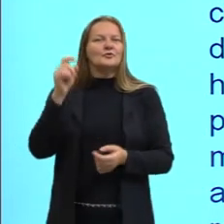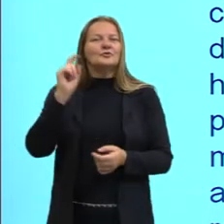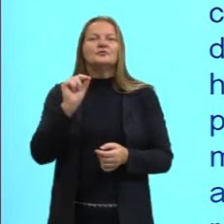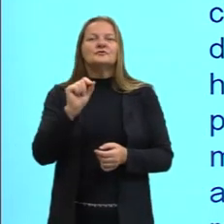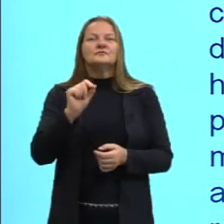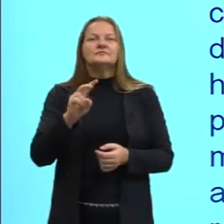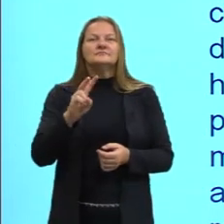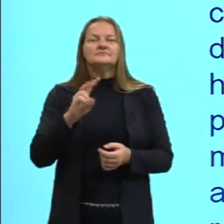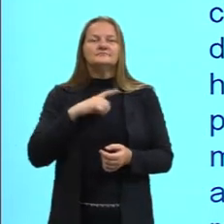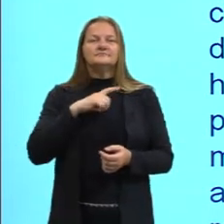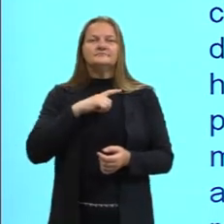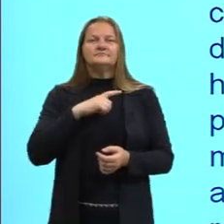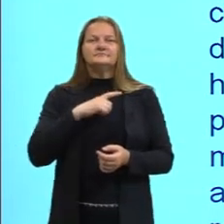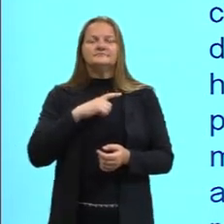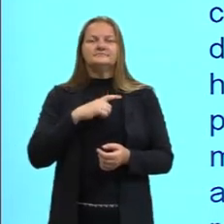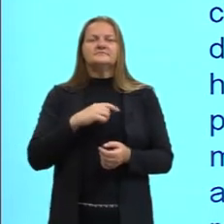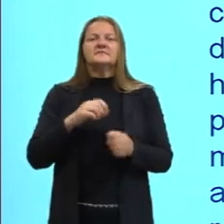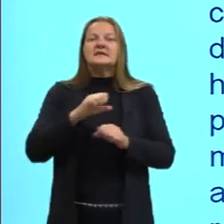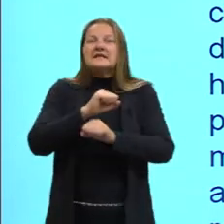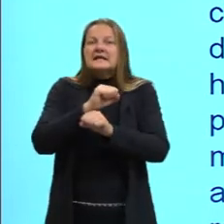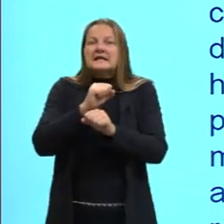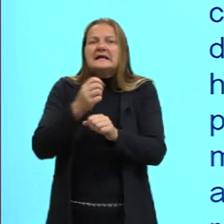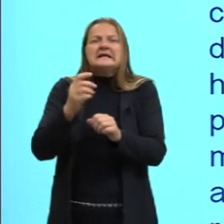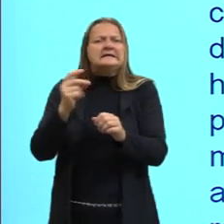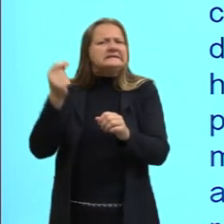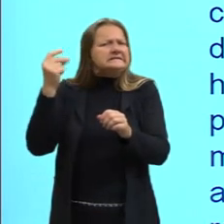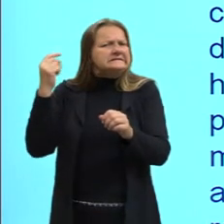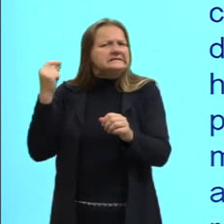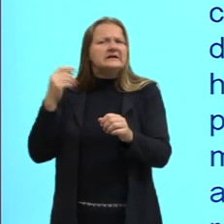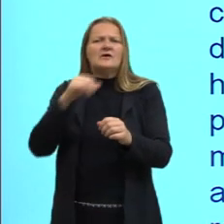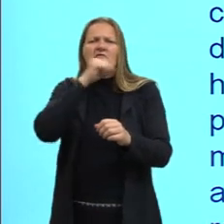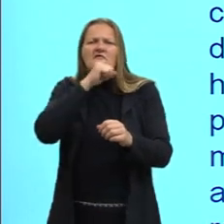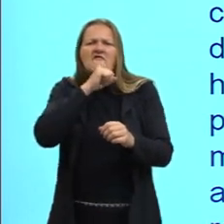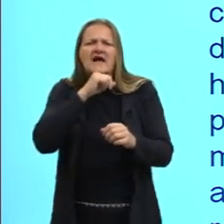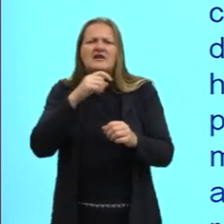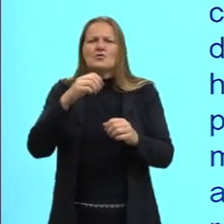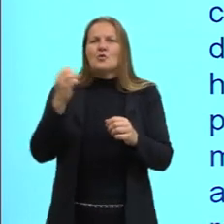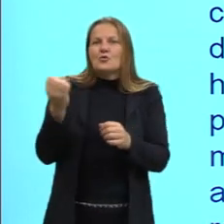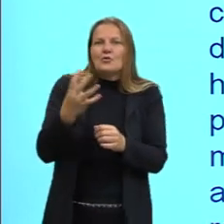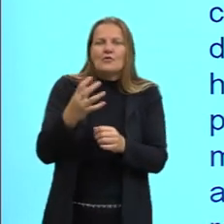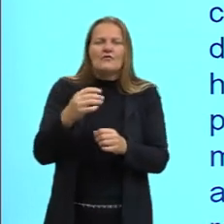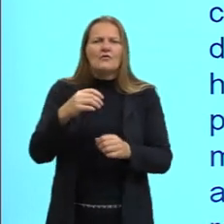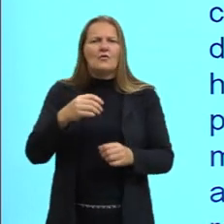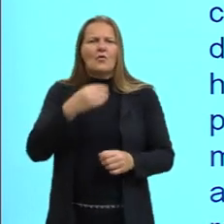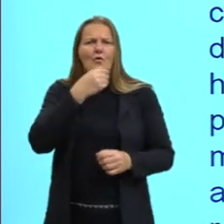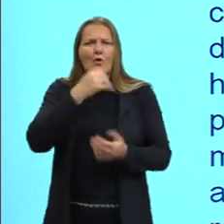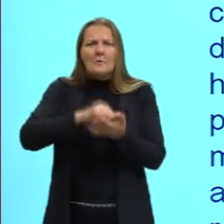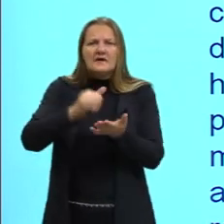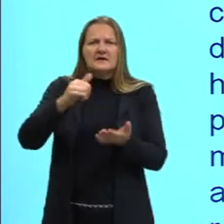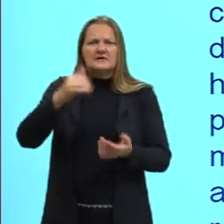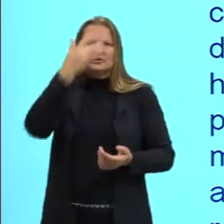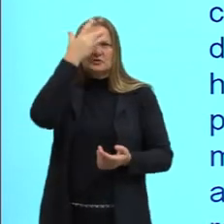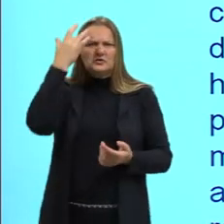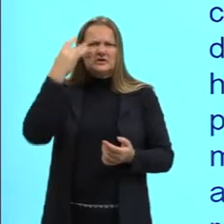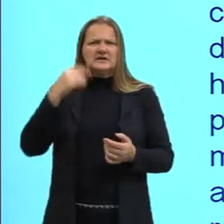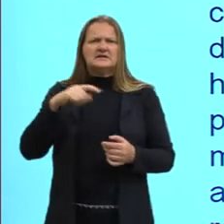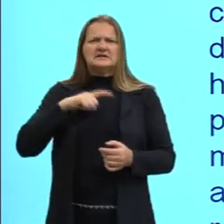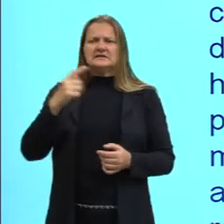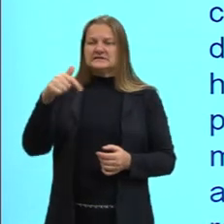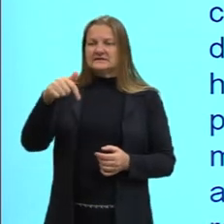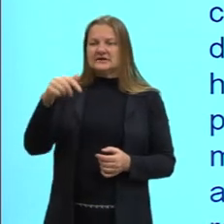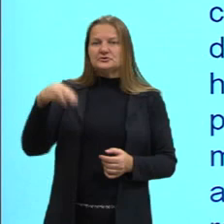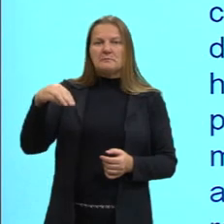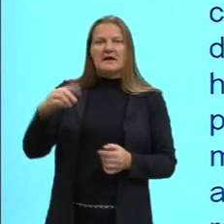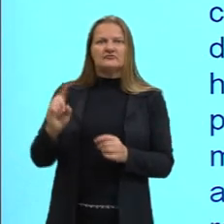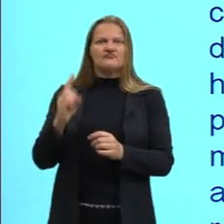tarde ou cedo se convertirão em resíduos. O homem eletrônico mede 7 metros de altura e pesa